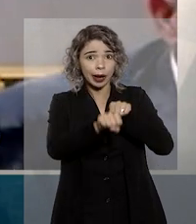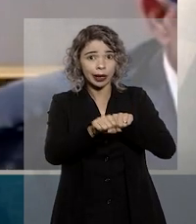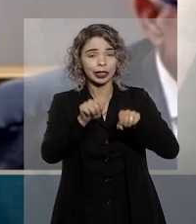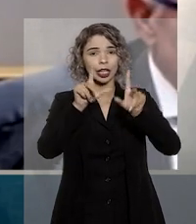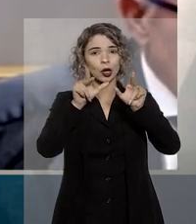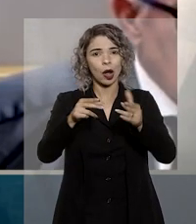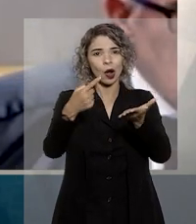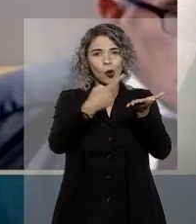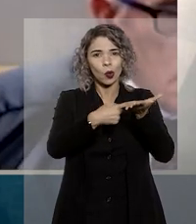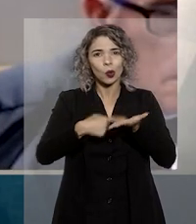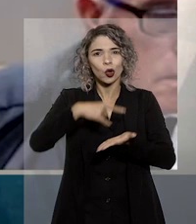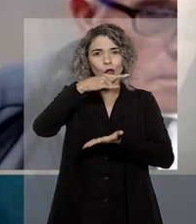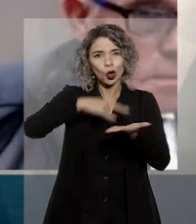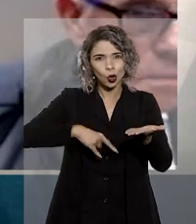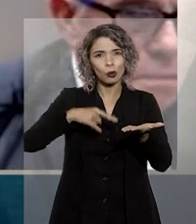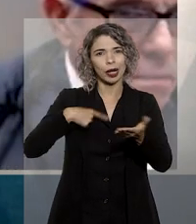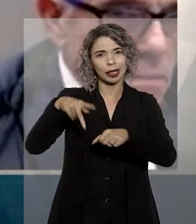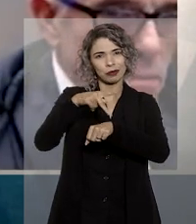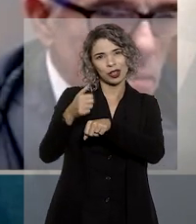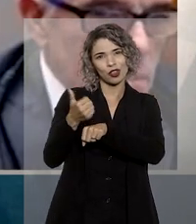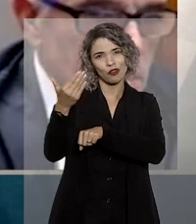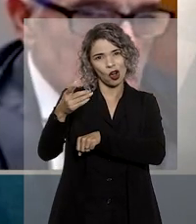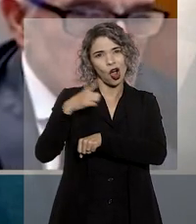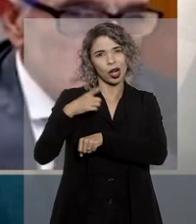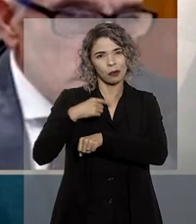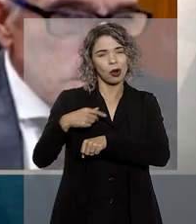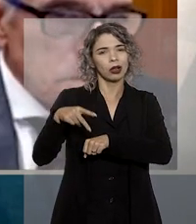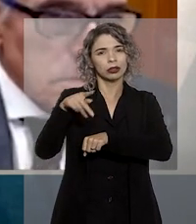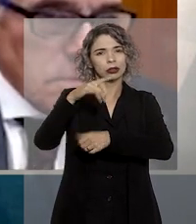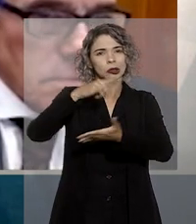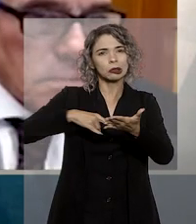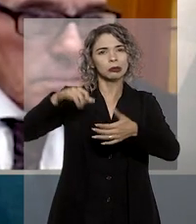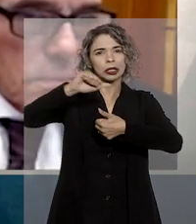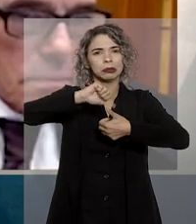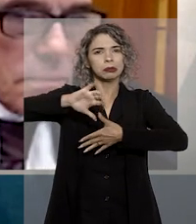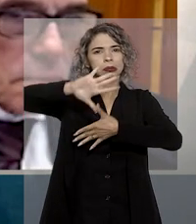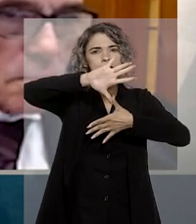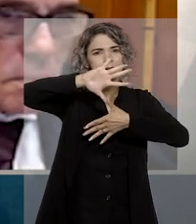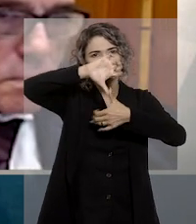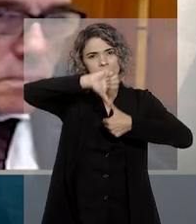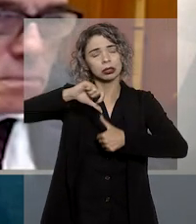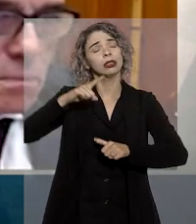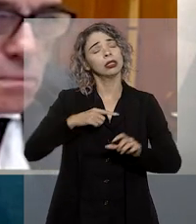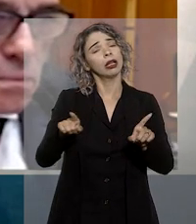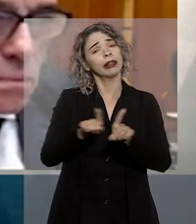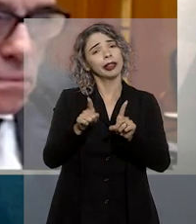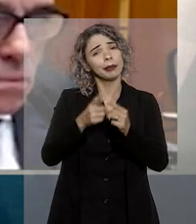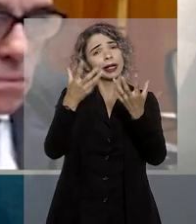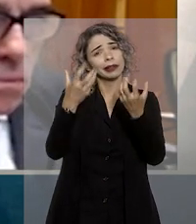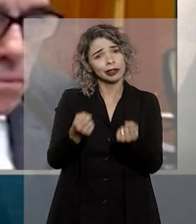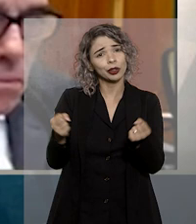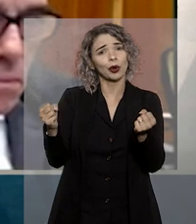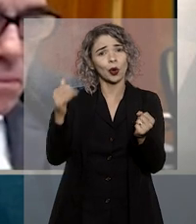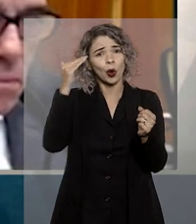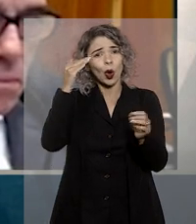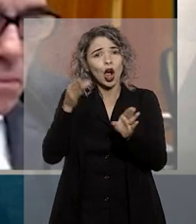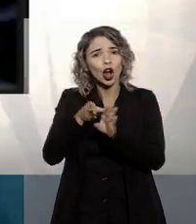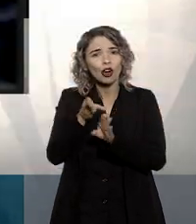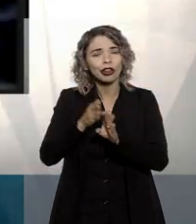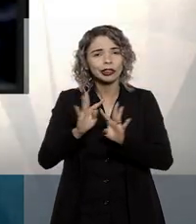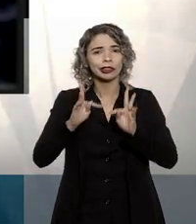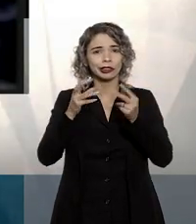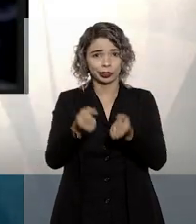como o Protocolo de Minnesota e decisões da Corte Interamericana de Direitos Humanos sobre o tema também foram levadas em consideração.